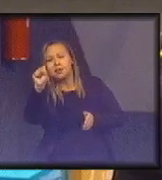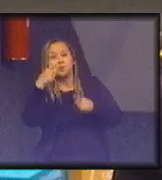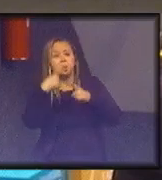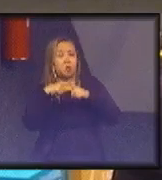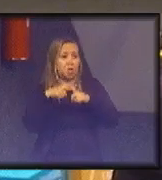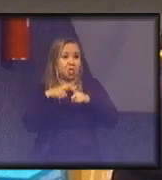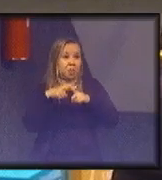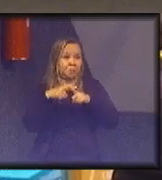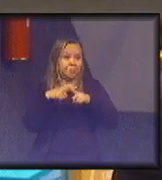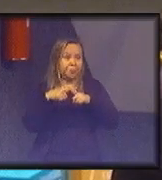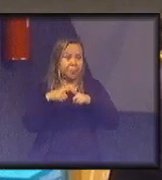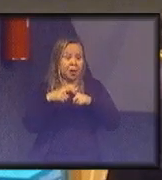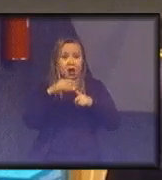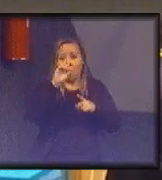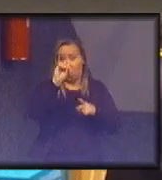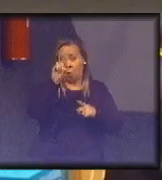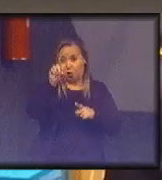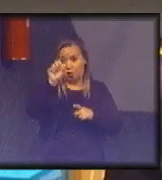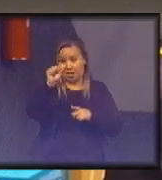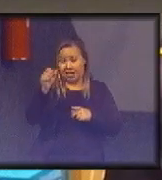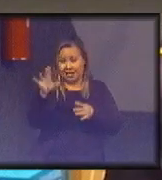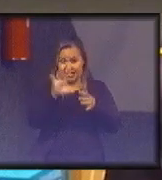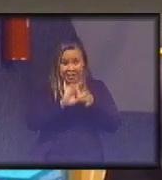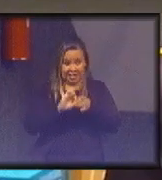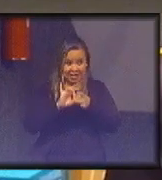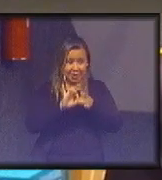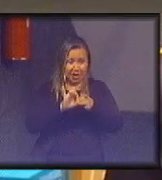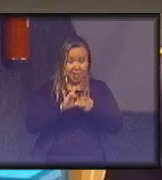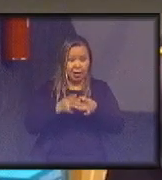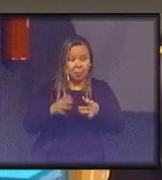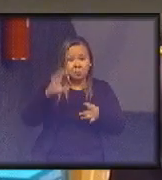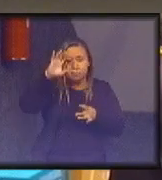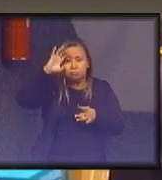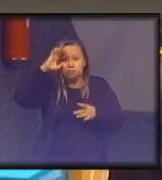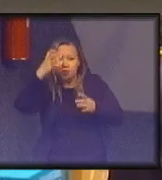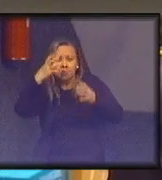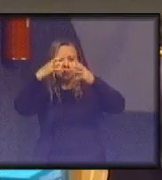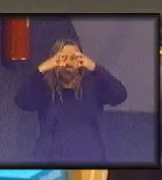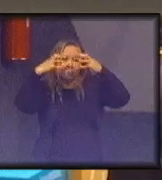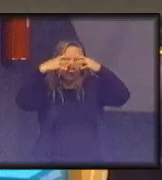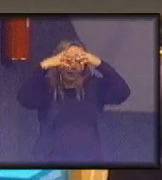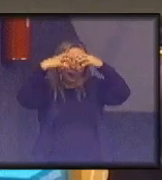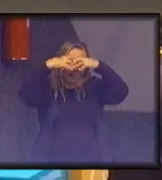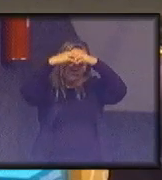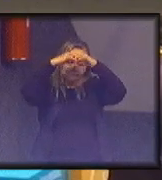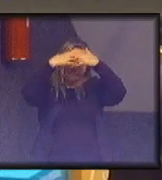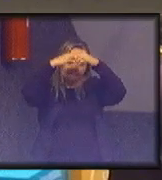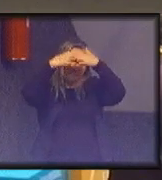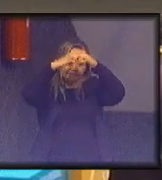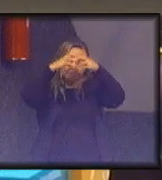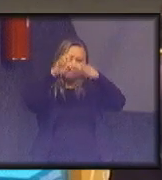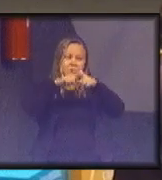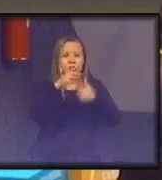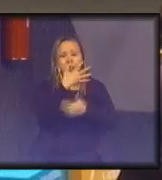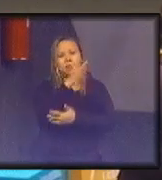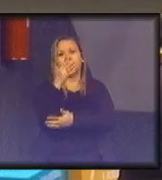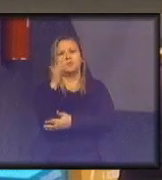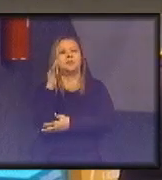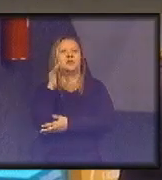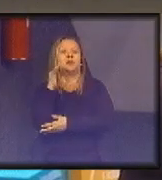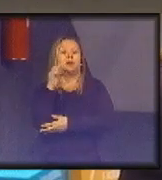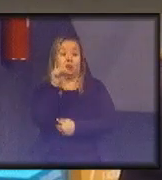porque o ODS está ligado à tomada de consciência no mundo dos problemas ambientais. E essa